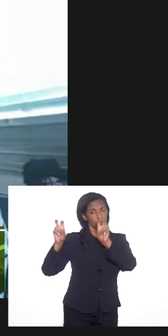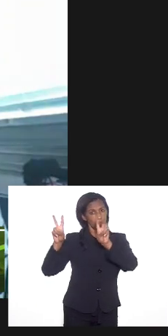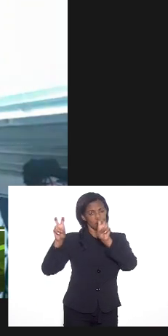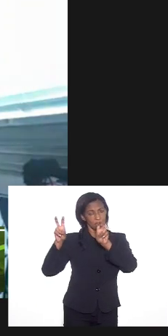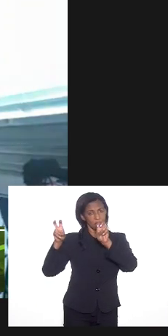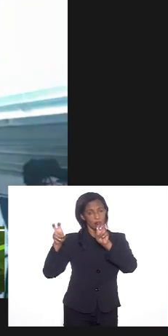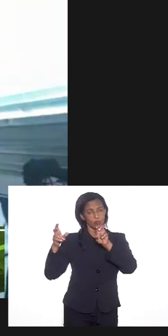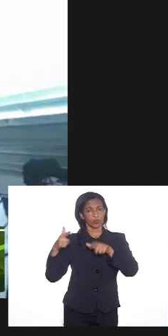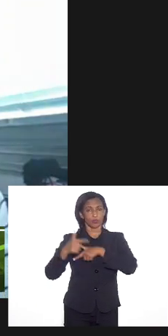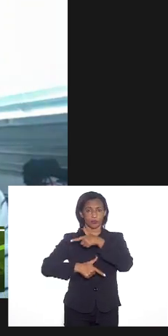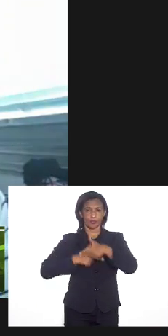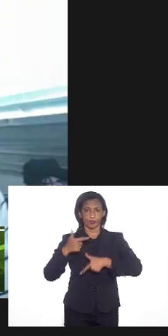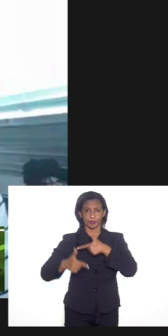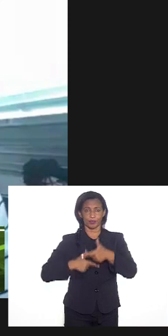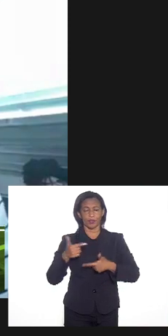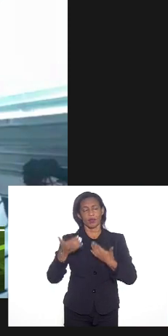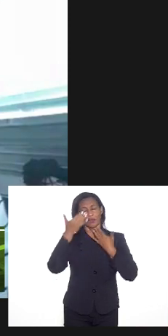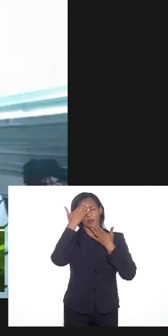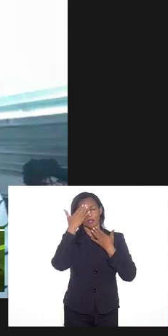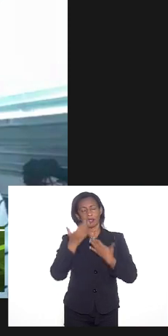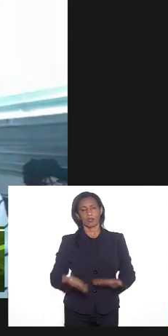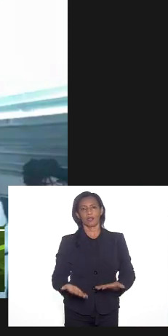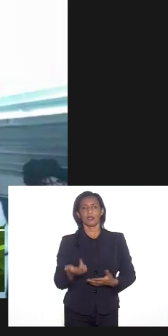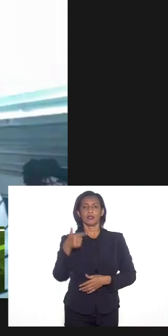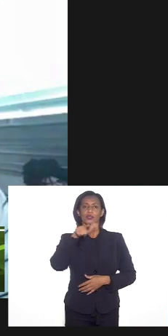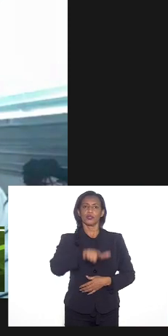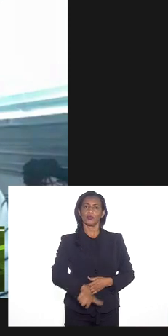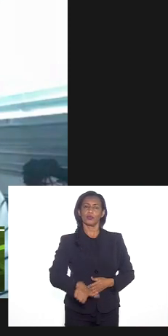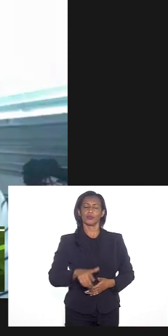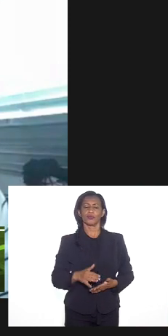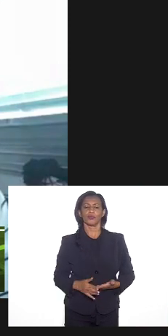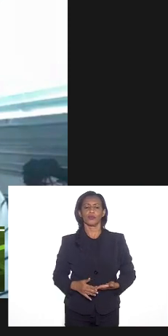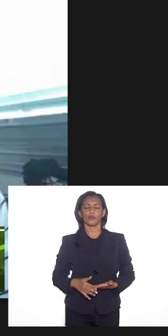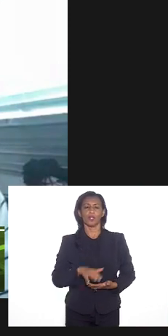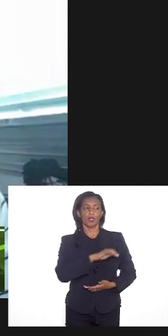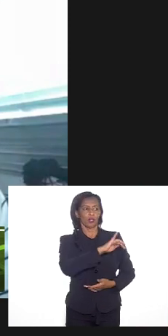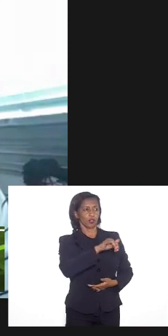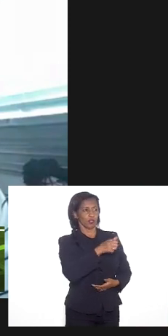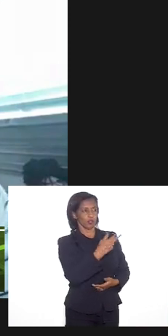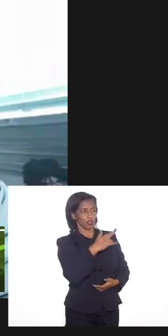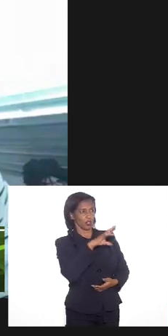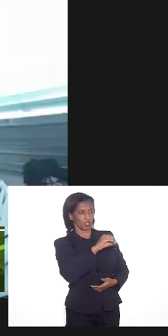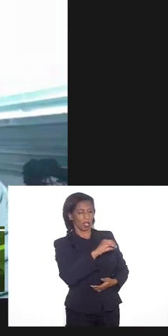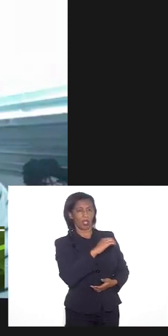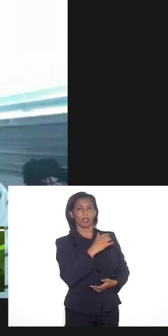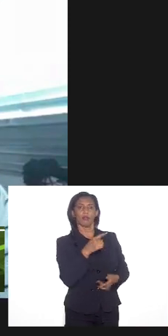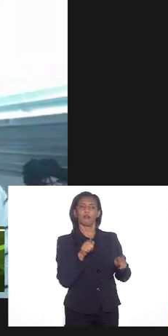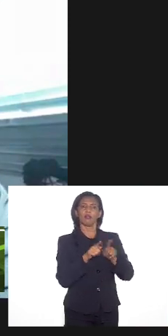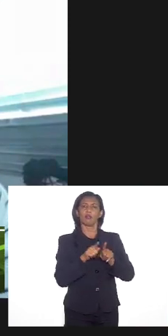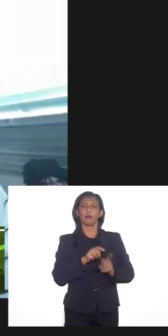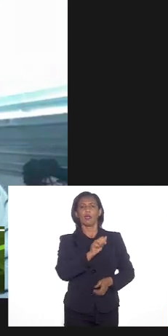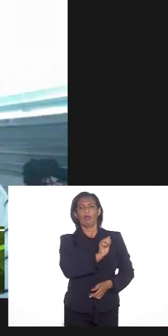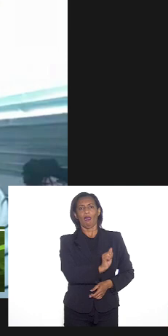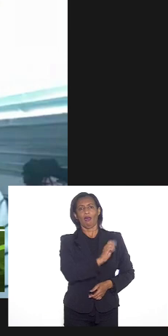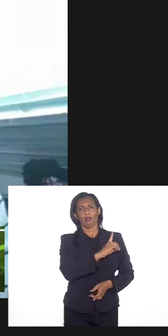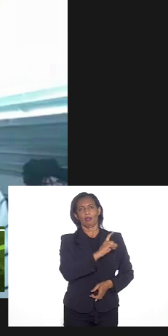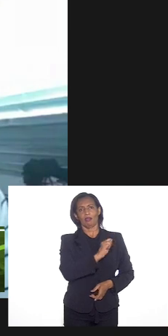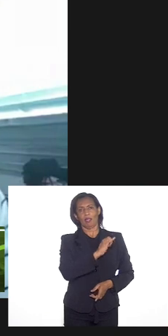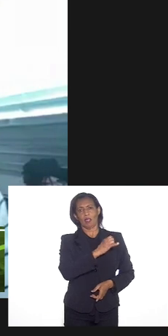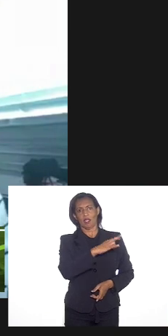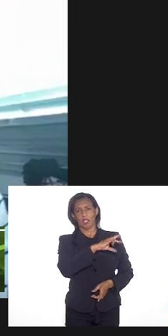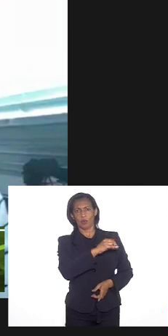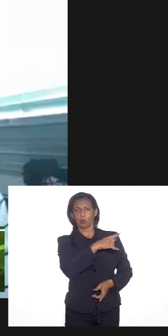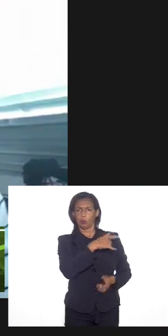estamos levantando então quero agradecer novamente ao Jairo e ao Adailto pela excelente